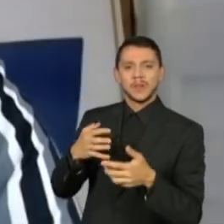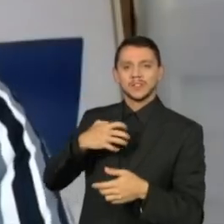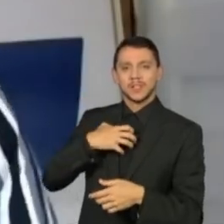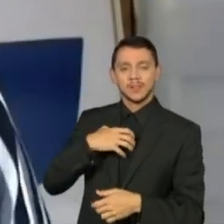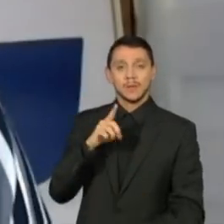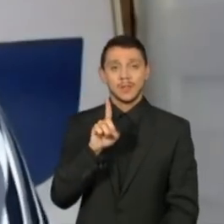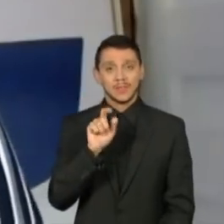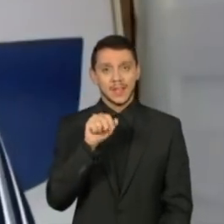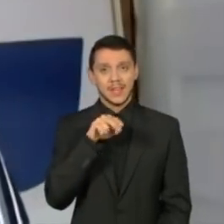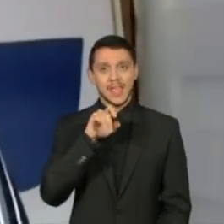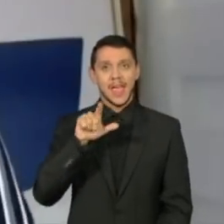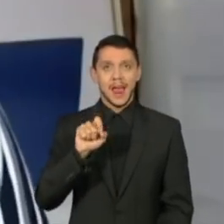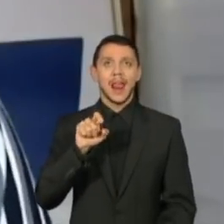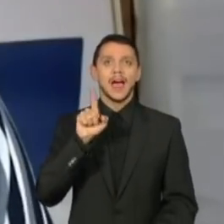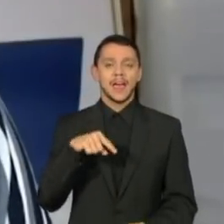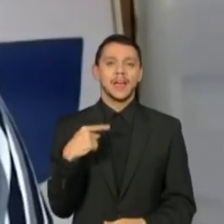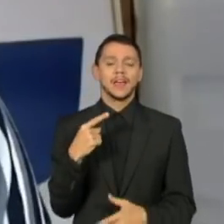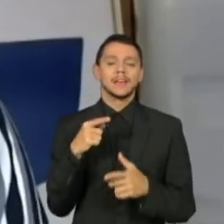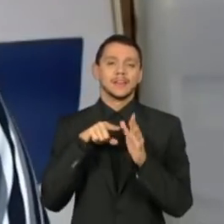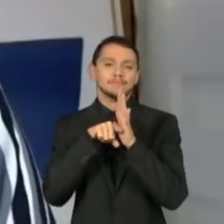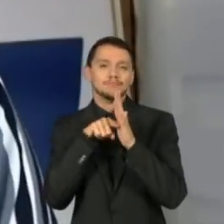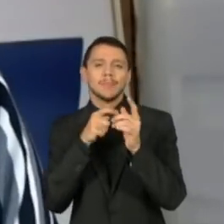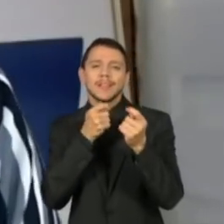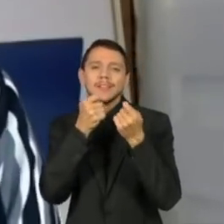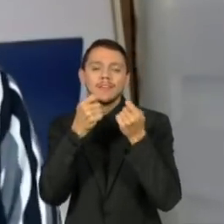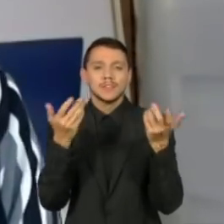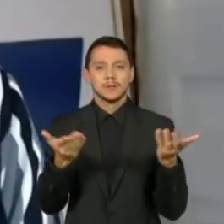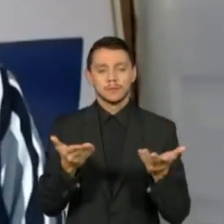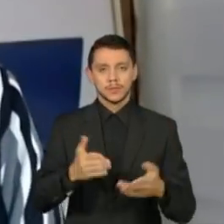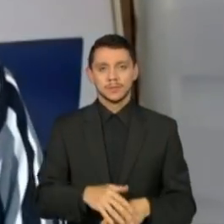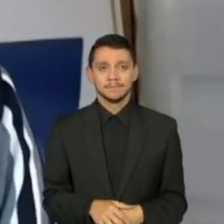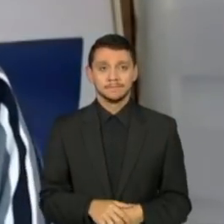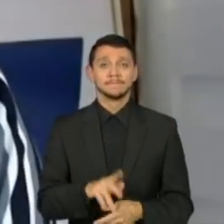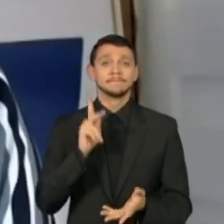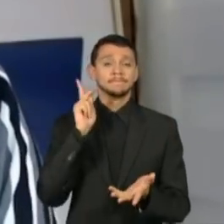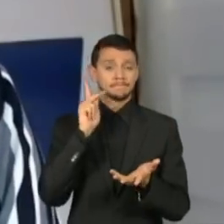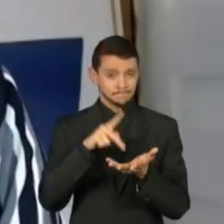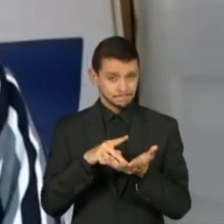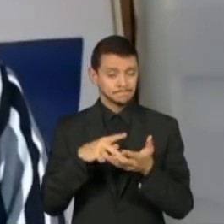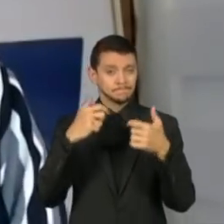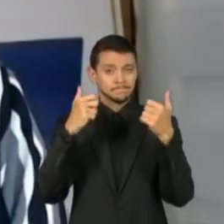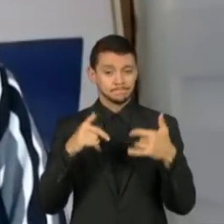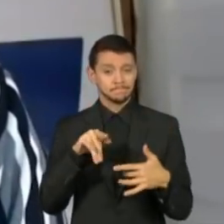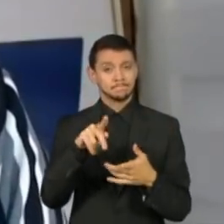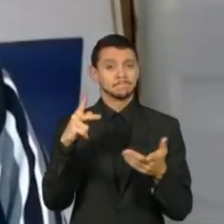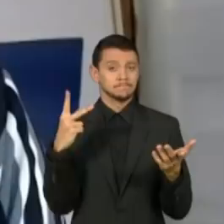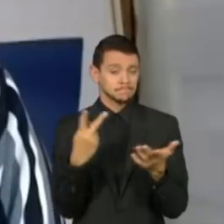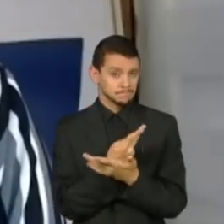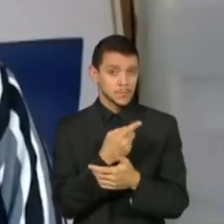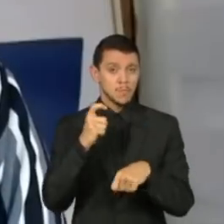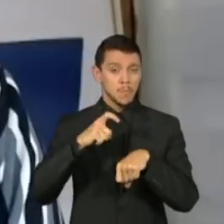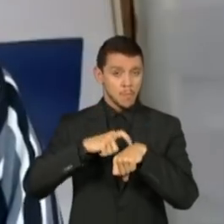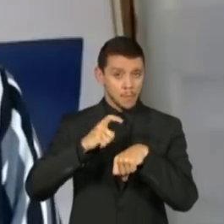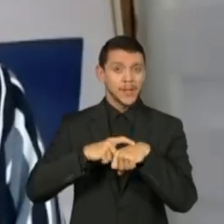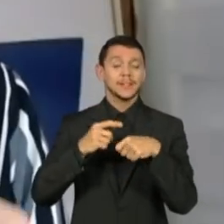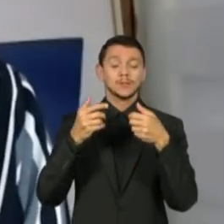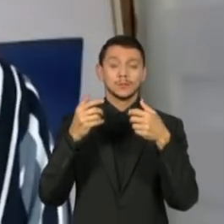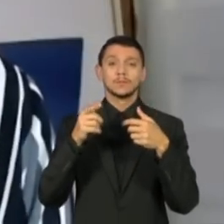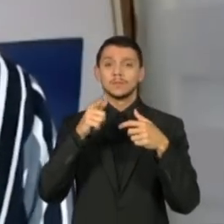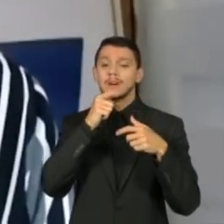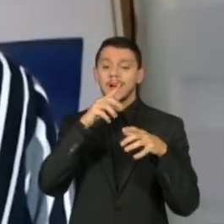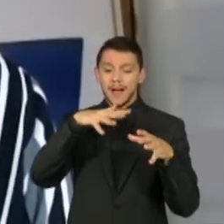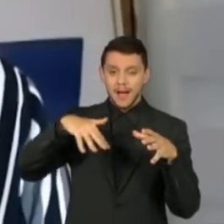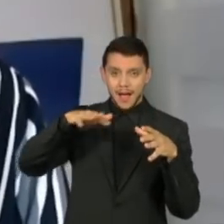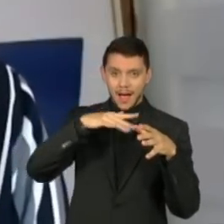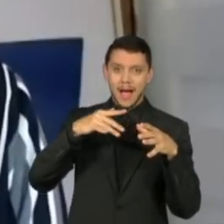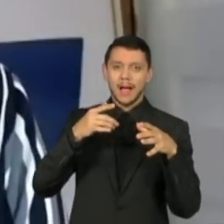Na verdade, o despertar para essa história aconteceu logo após o rompimento da barragem, quando